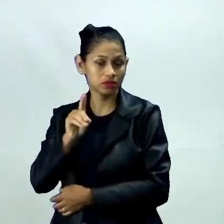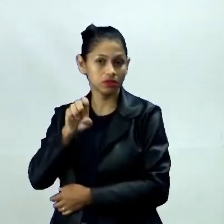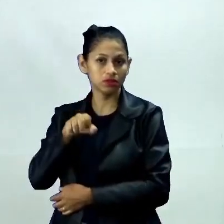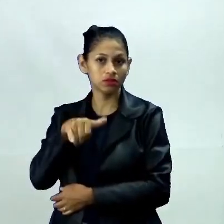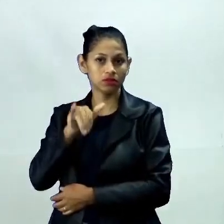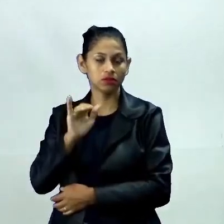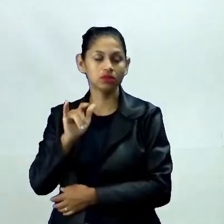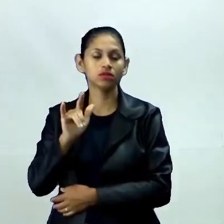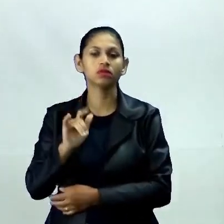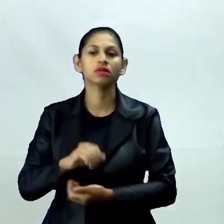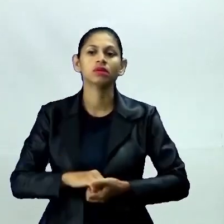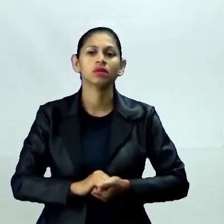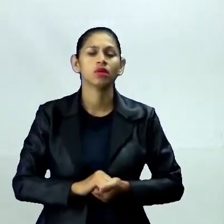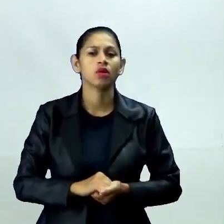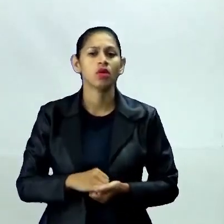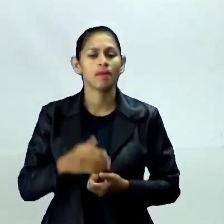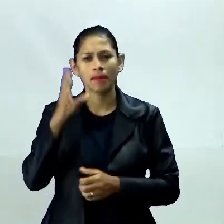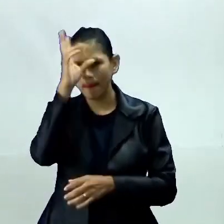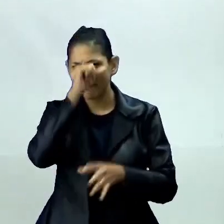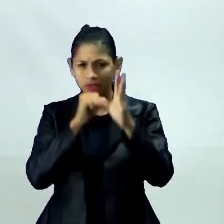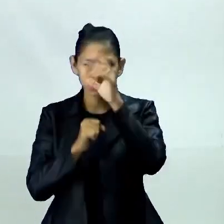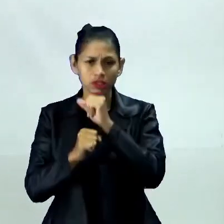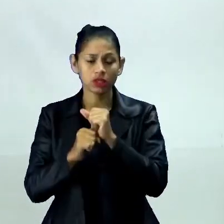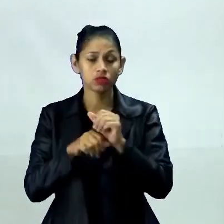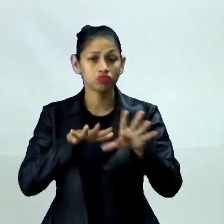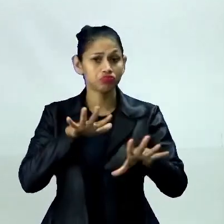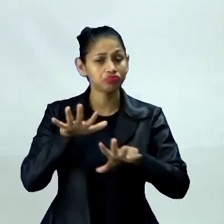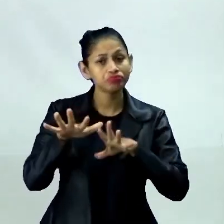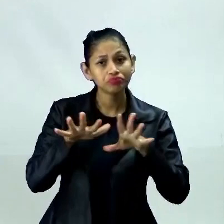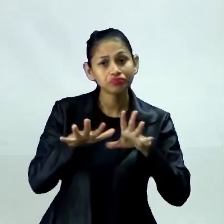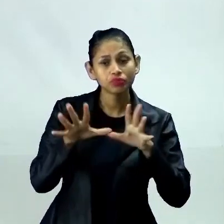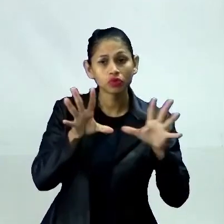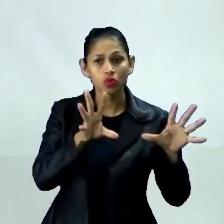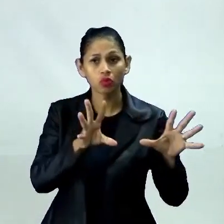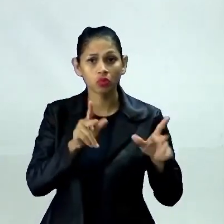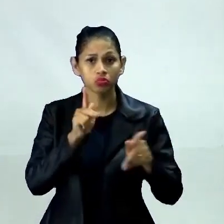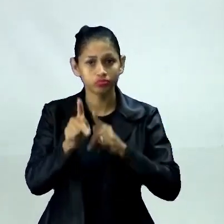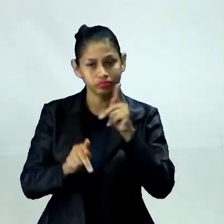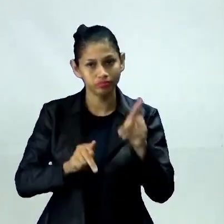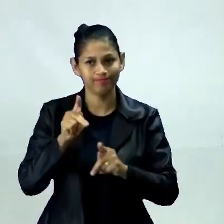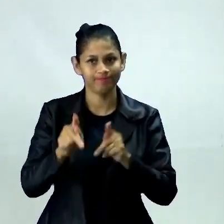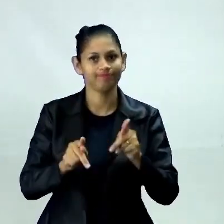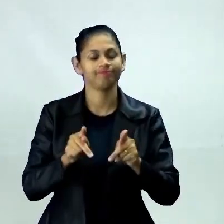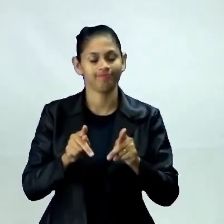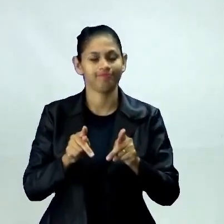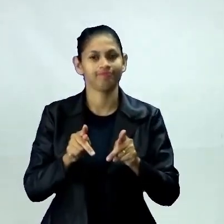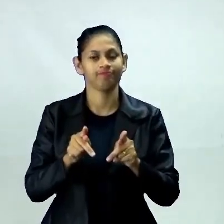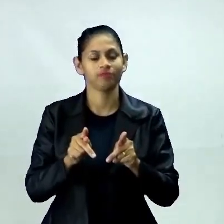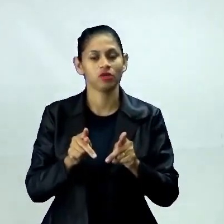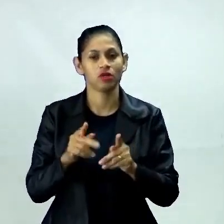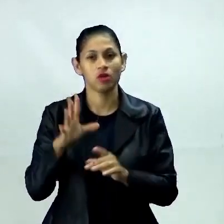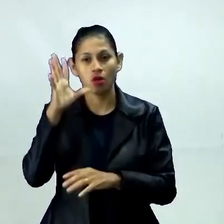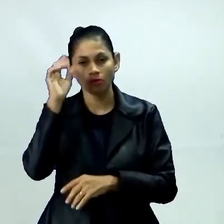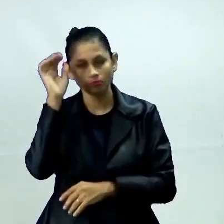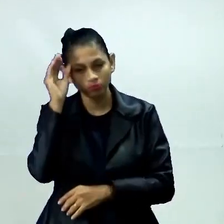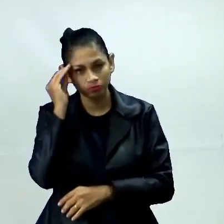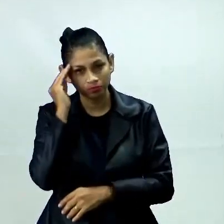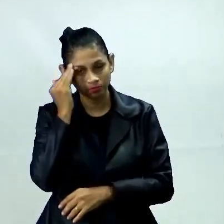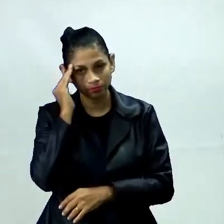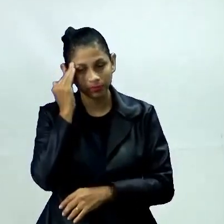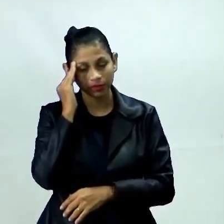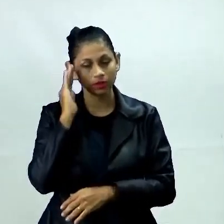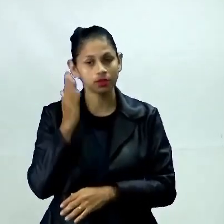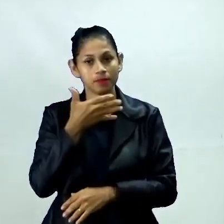vamos aprender sobre fluxos populacionais. O que é isso, professora? Para a gente compreender um pouco mais sobre esse assunto,